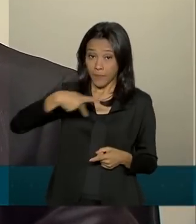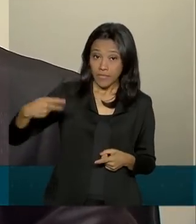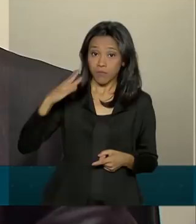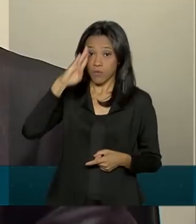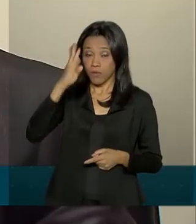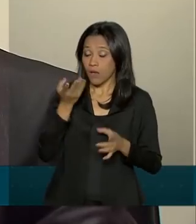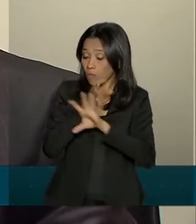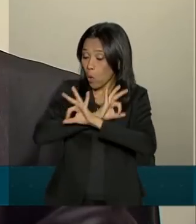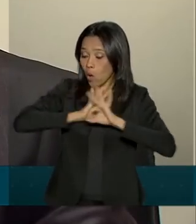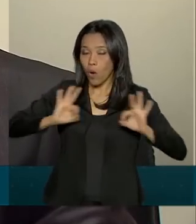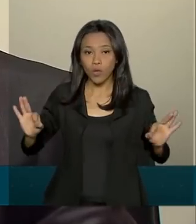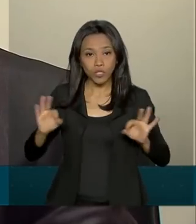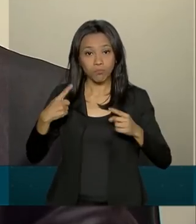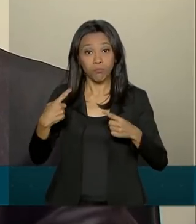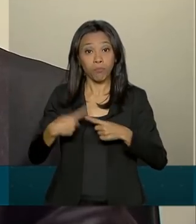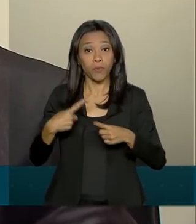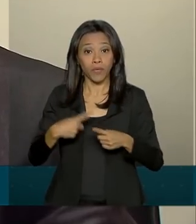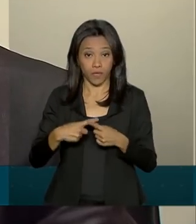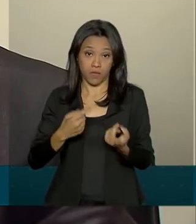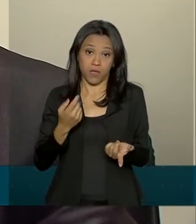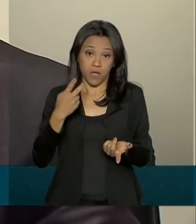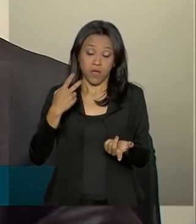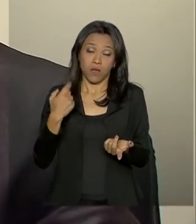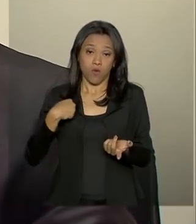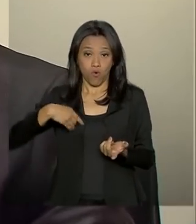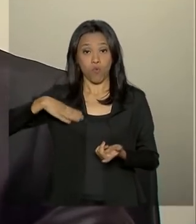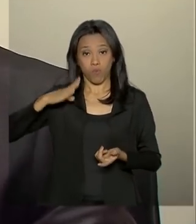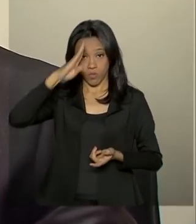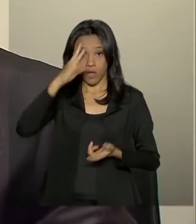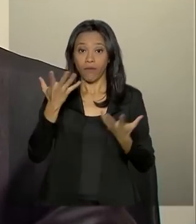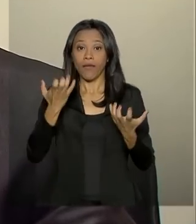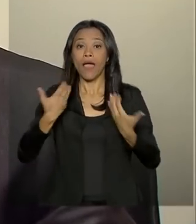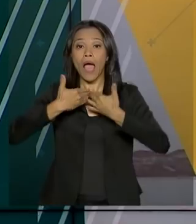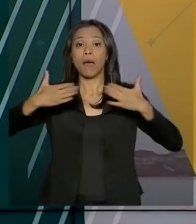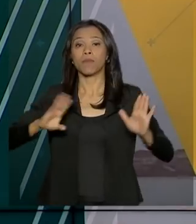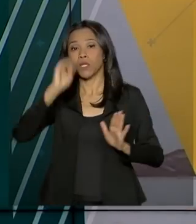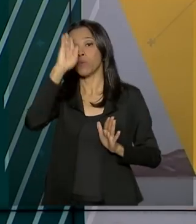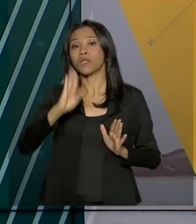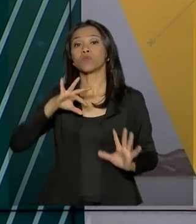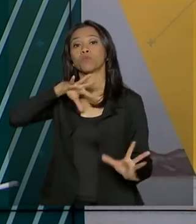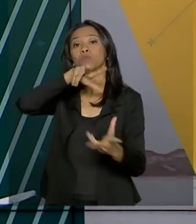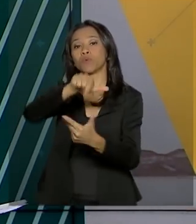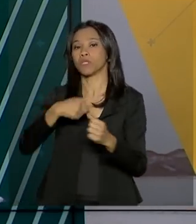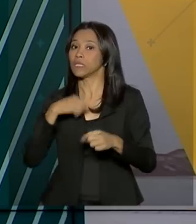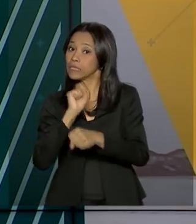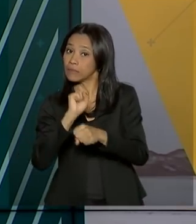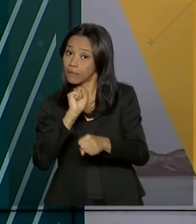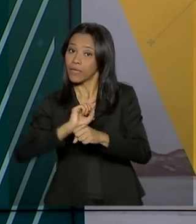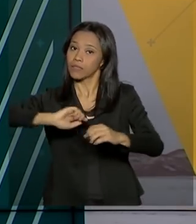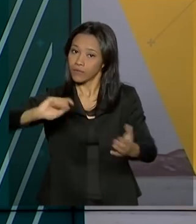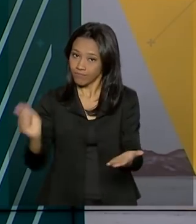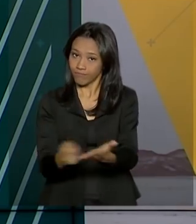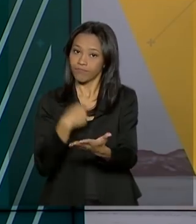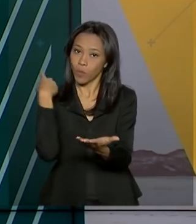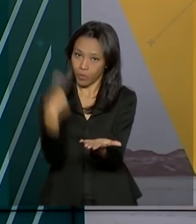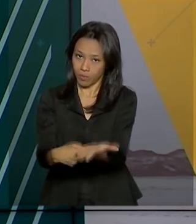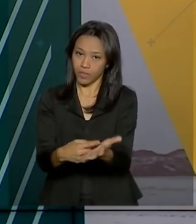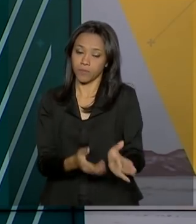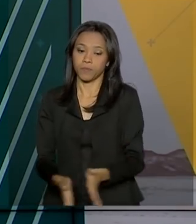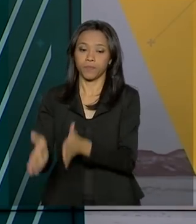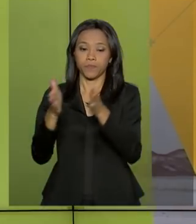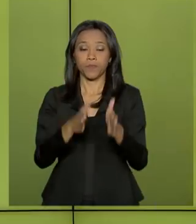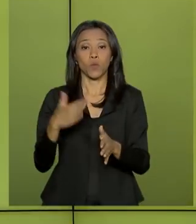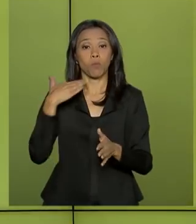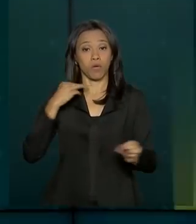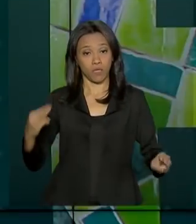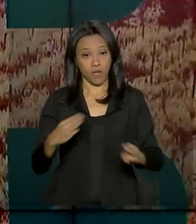ambição de abrir o Brasil ao mundo, que esse acordo saia. A Caixa Econômica Federal anunciou alternativas